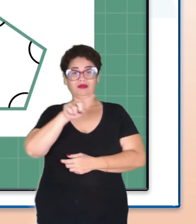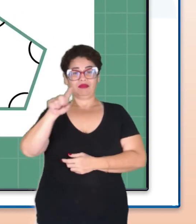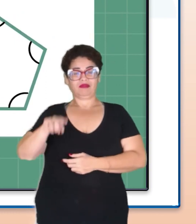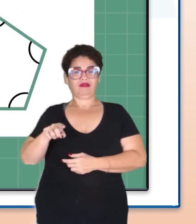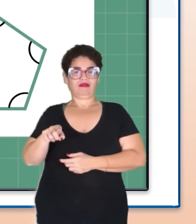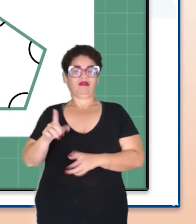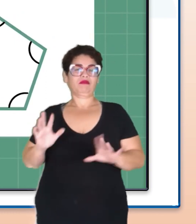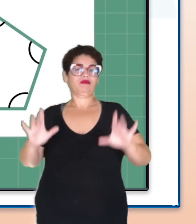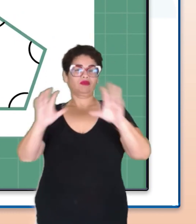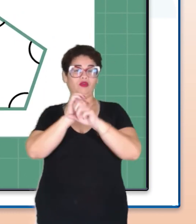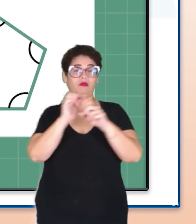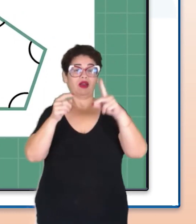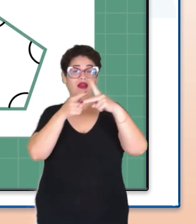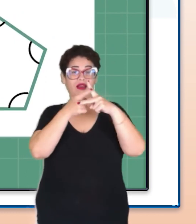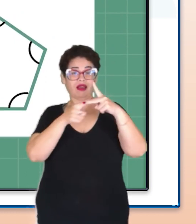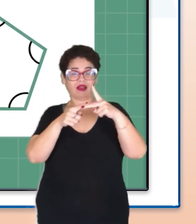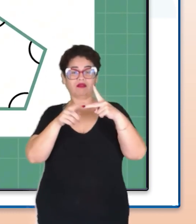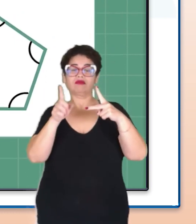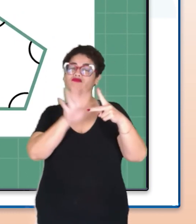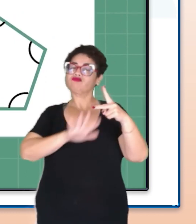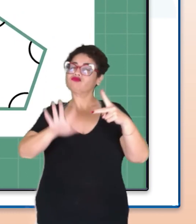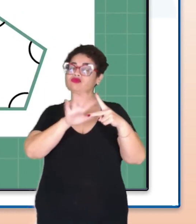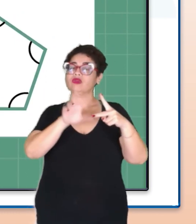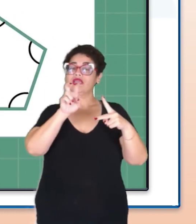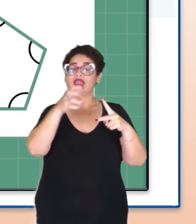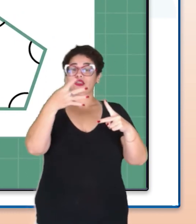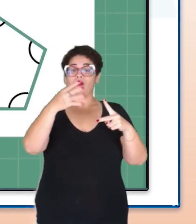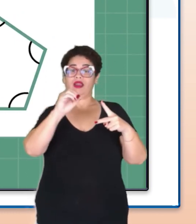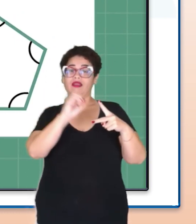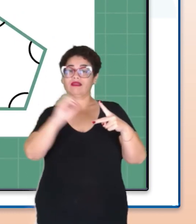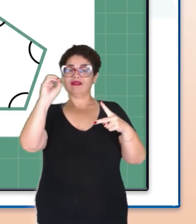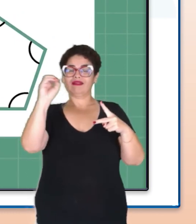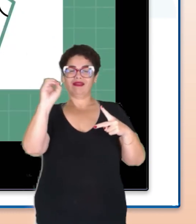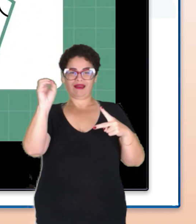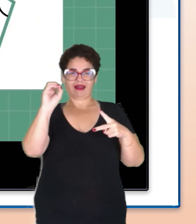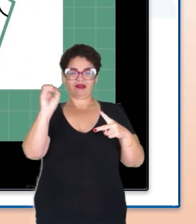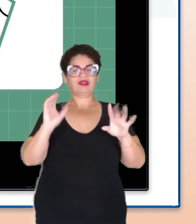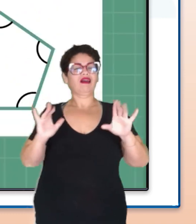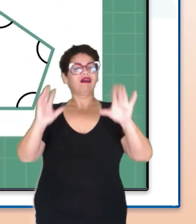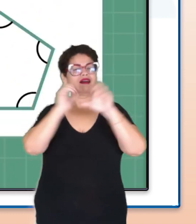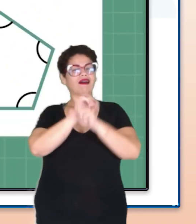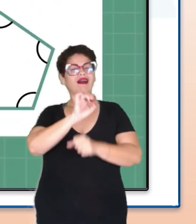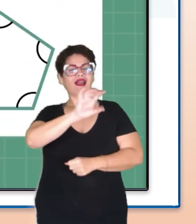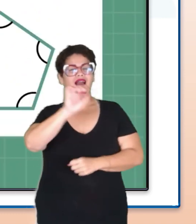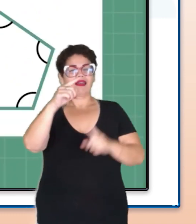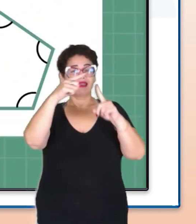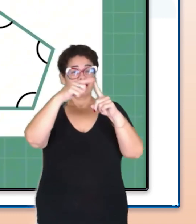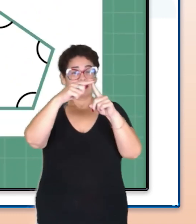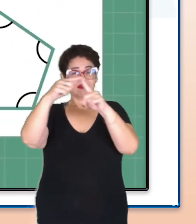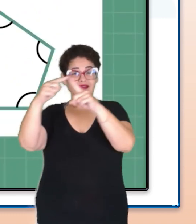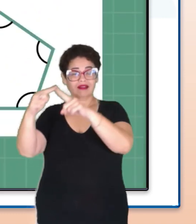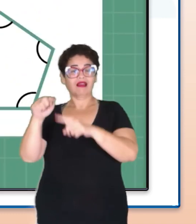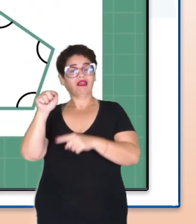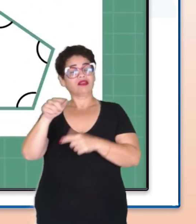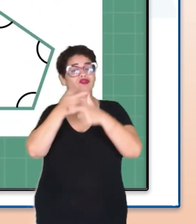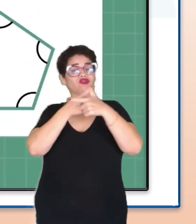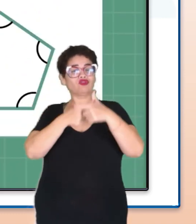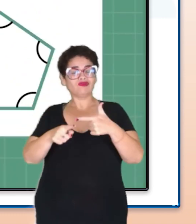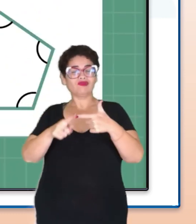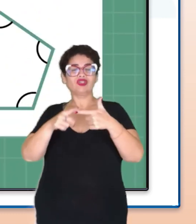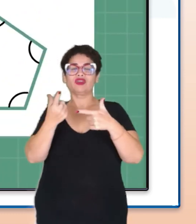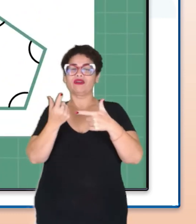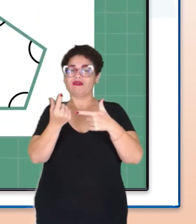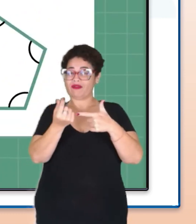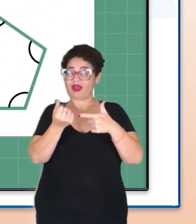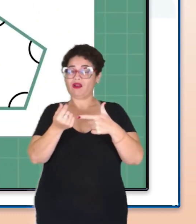a soma dos ângulos internos é 540 graus. Então, para calcular o valor de cada ângulo, basta dividir esse valor